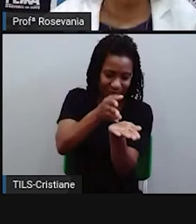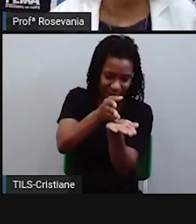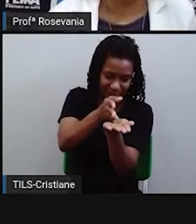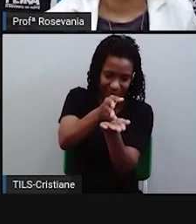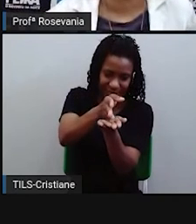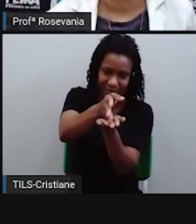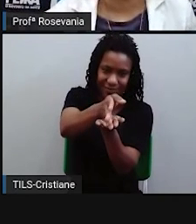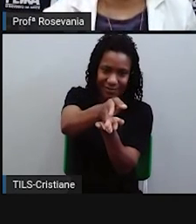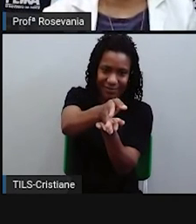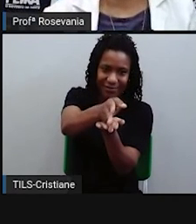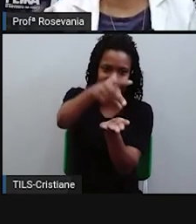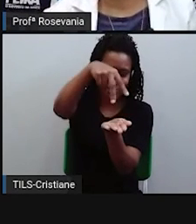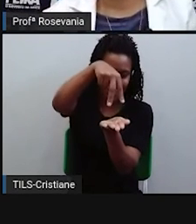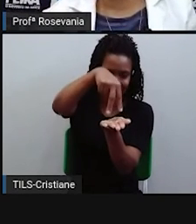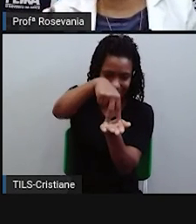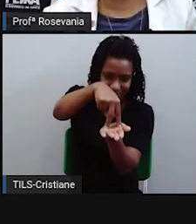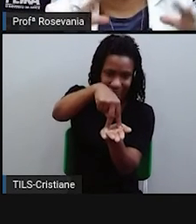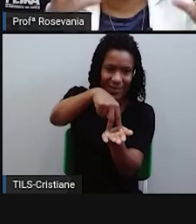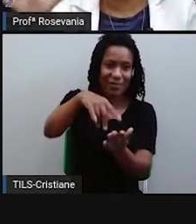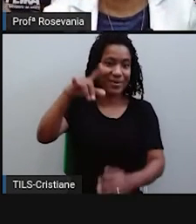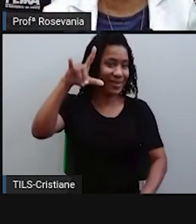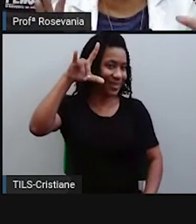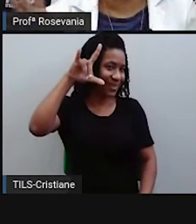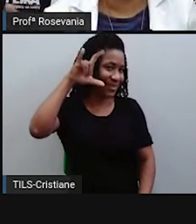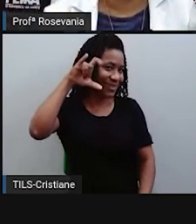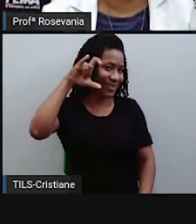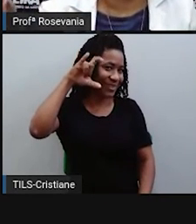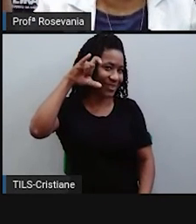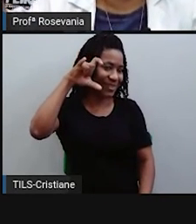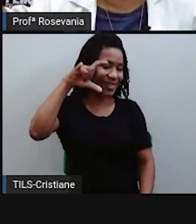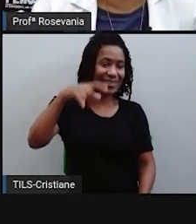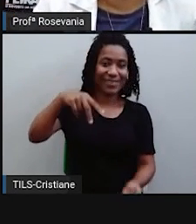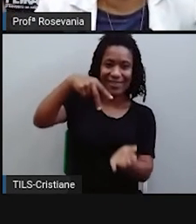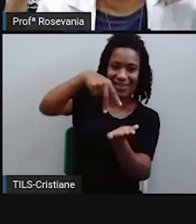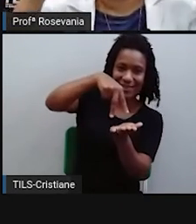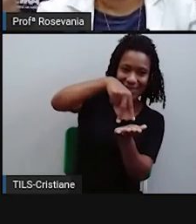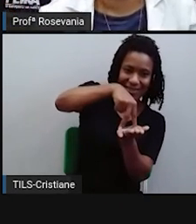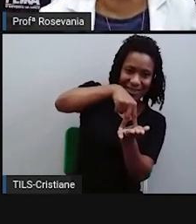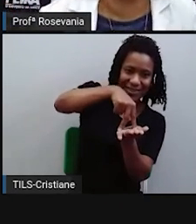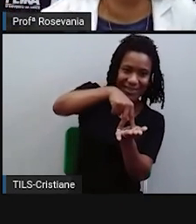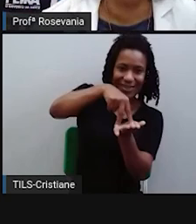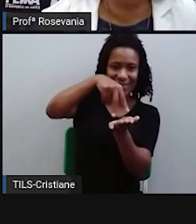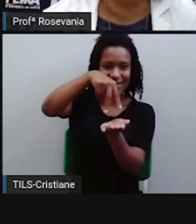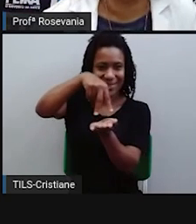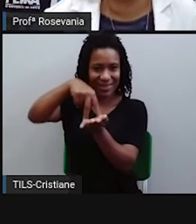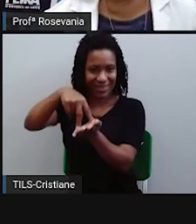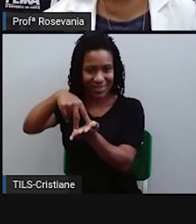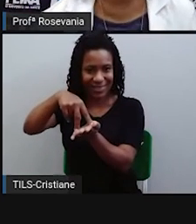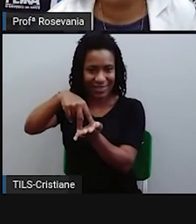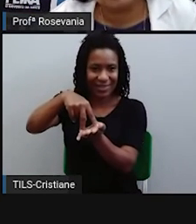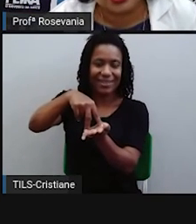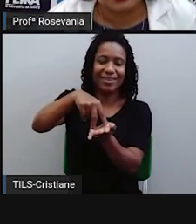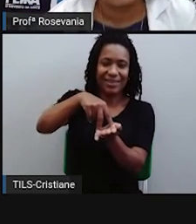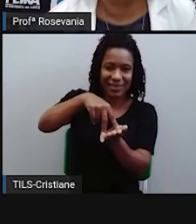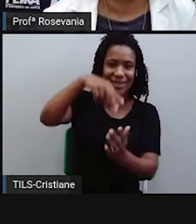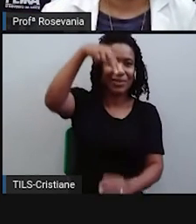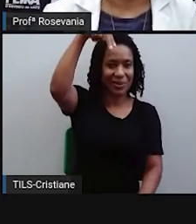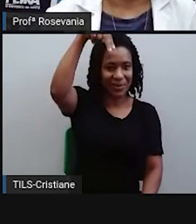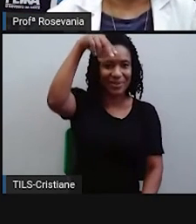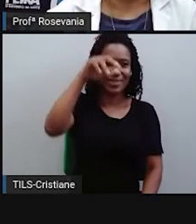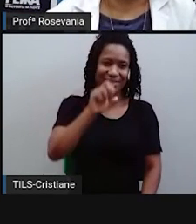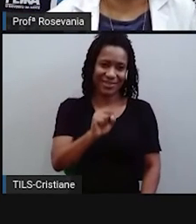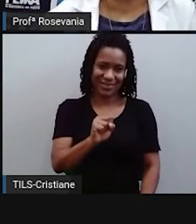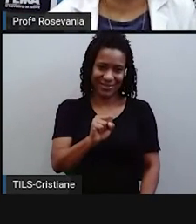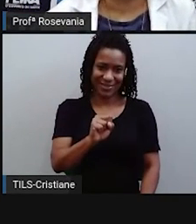muitas fotos, né, o pessoal vai pra aí e quer dizer, olha, eu estive nesse exato momento nos dois hemisférios ao mesmo tempo.